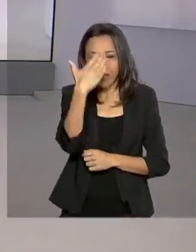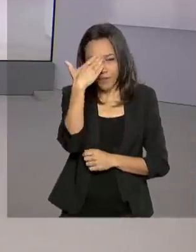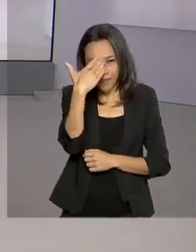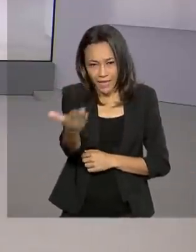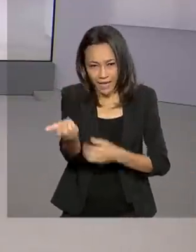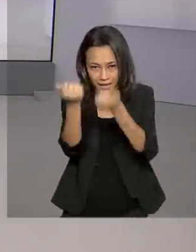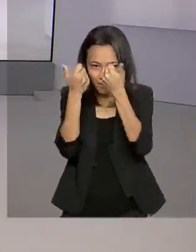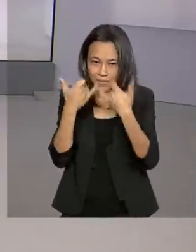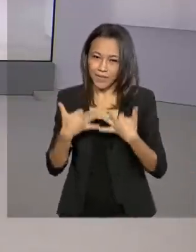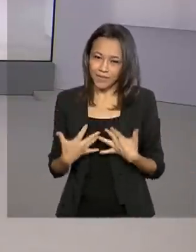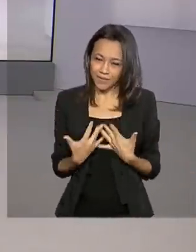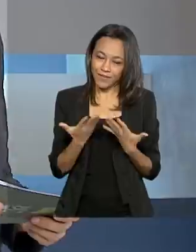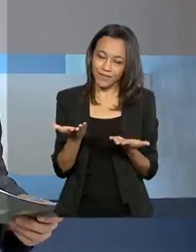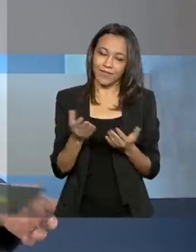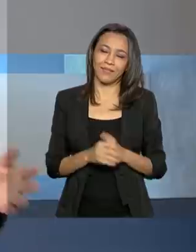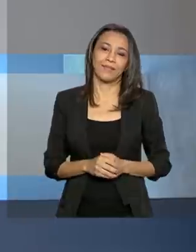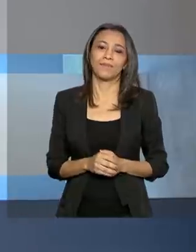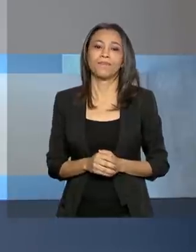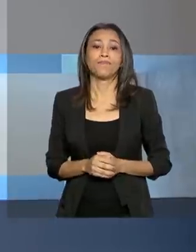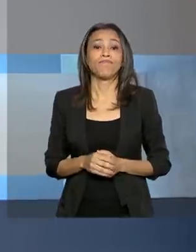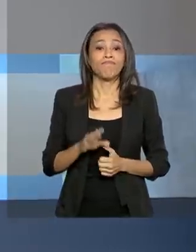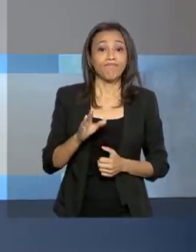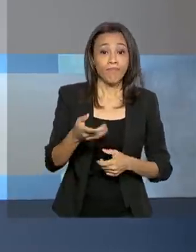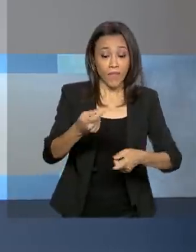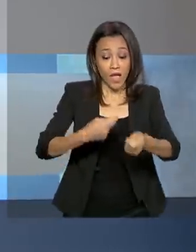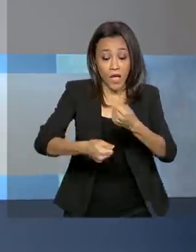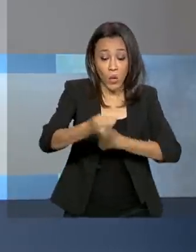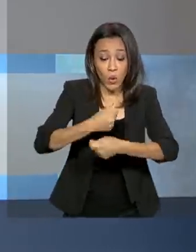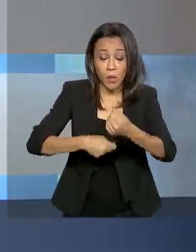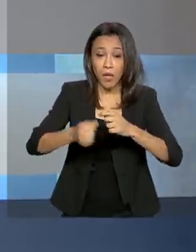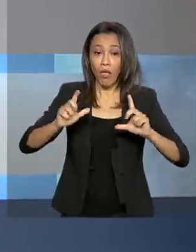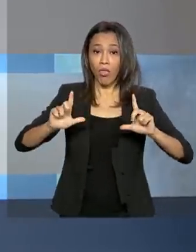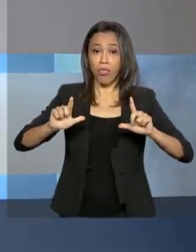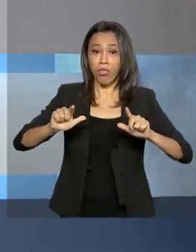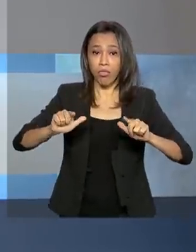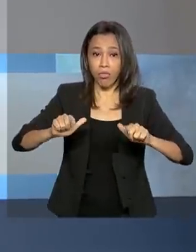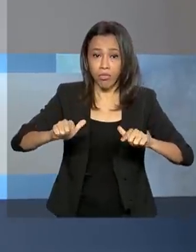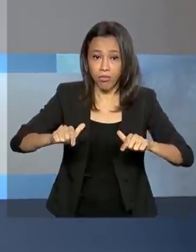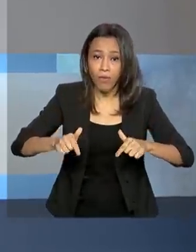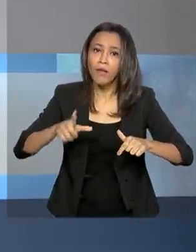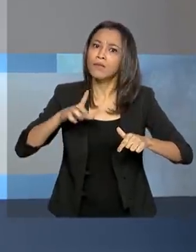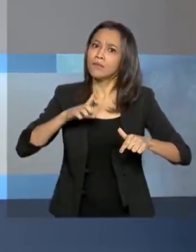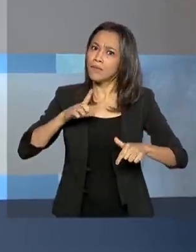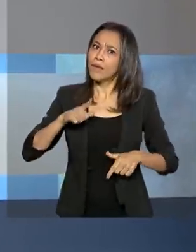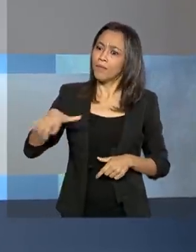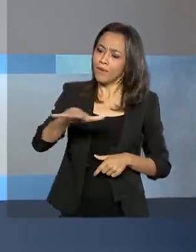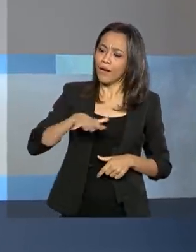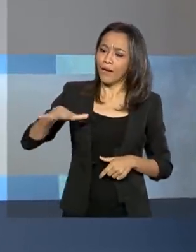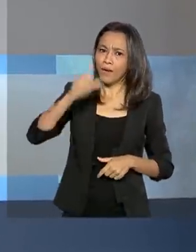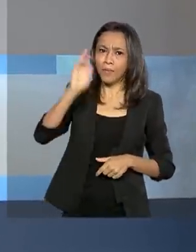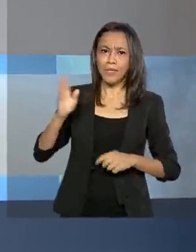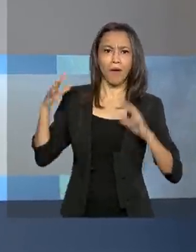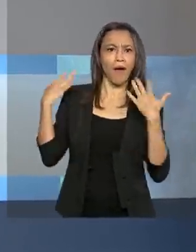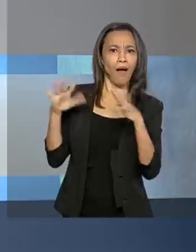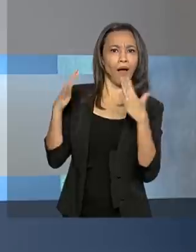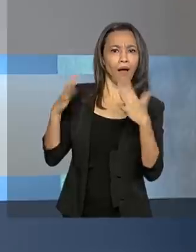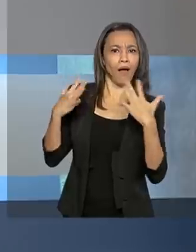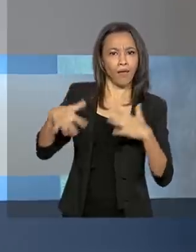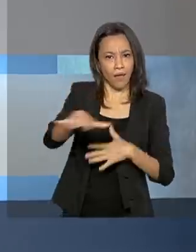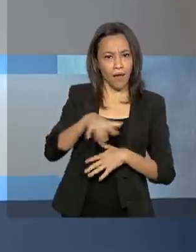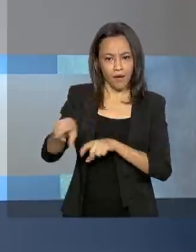explicações e pela sua participação. Mas se economia desacelera, tem um setor no Brasil que comemora crescimento. É o